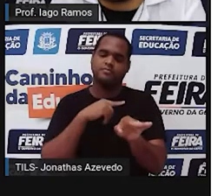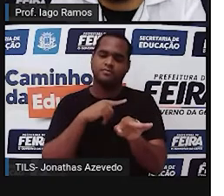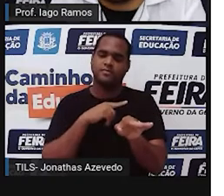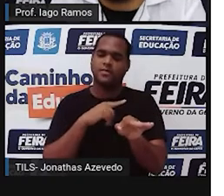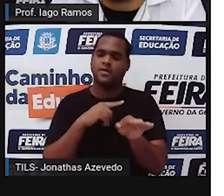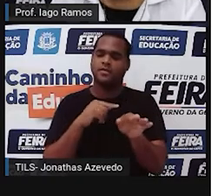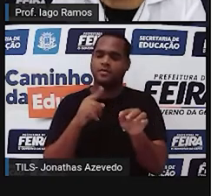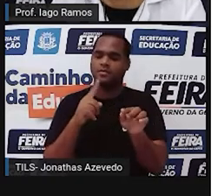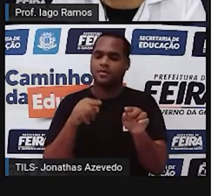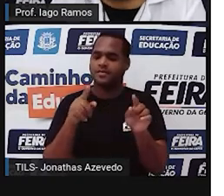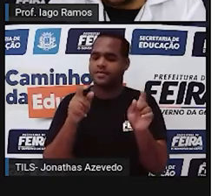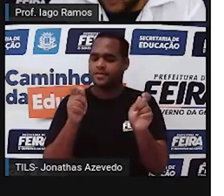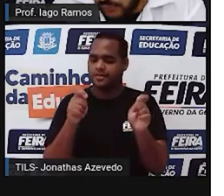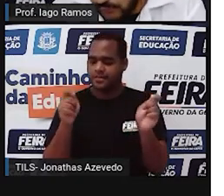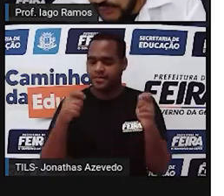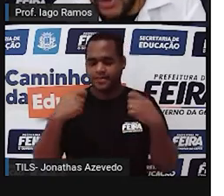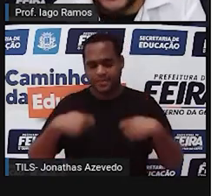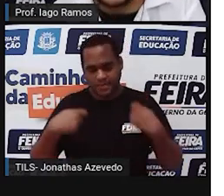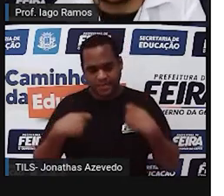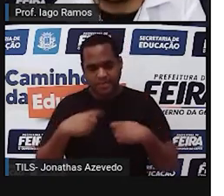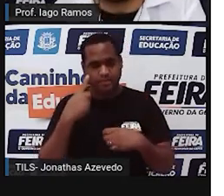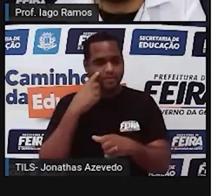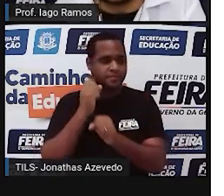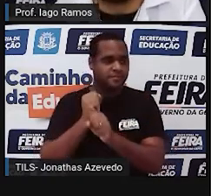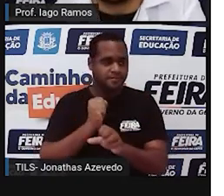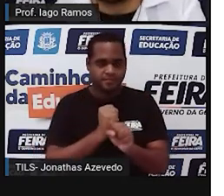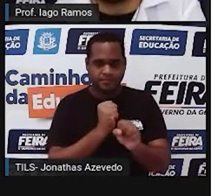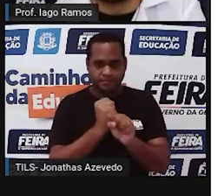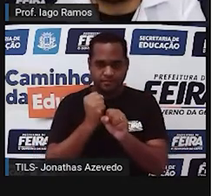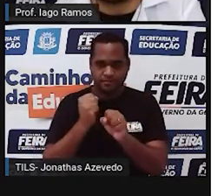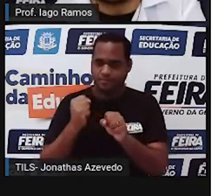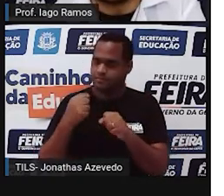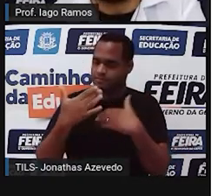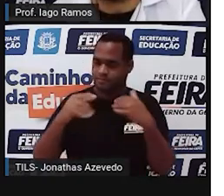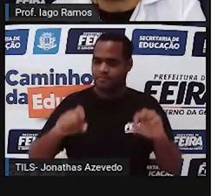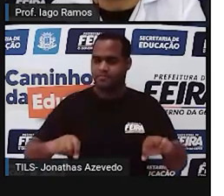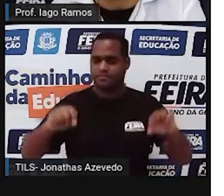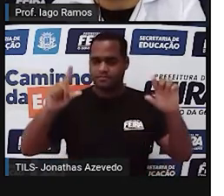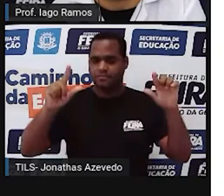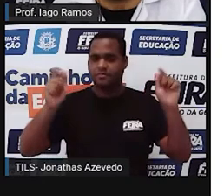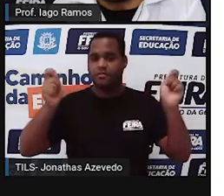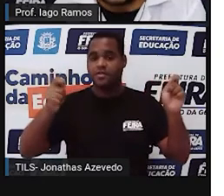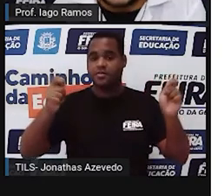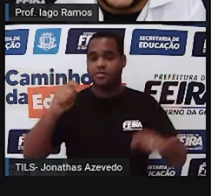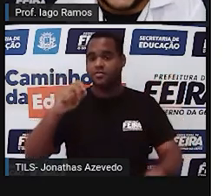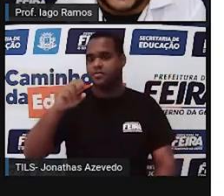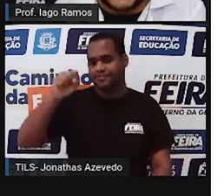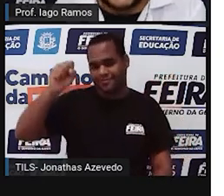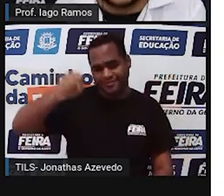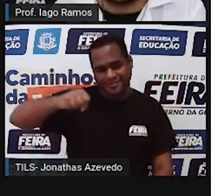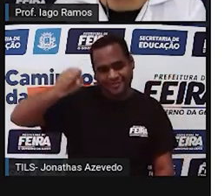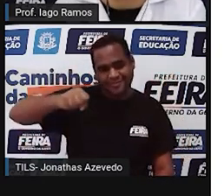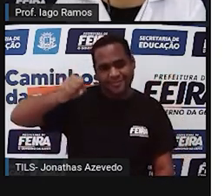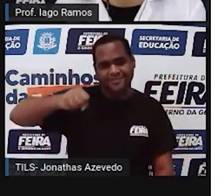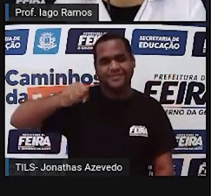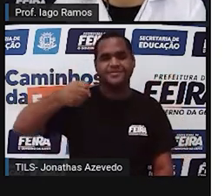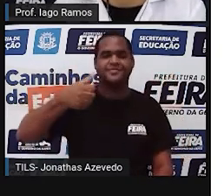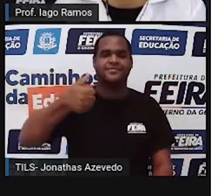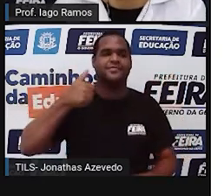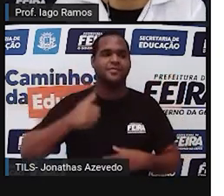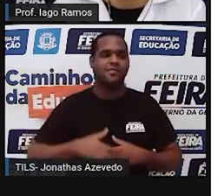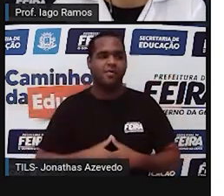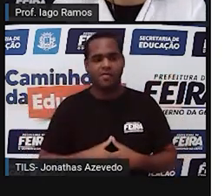Mas a gente precisa fazer uns cálculos. Olha só, na próxima tela, sim, tá?